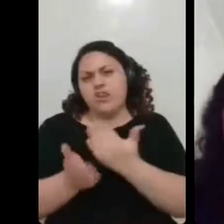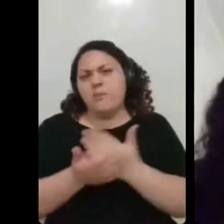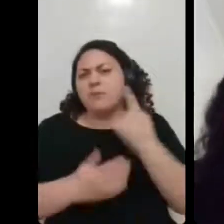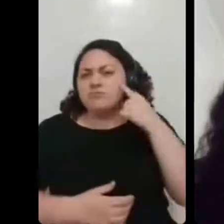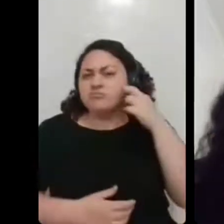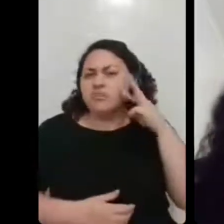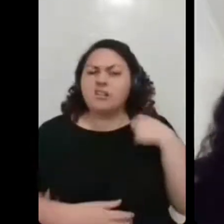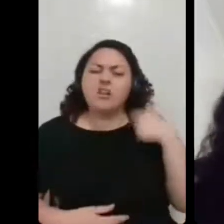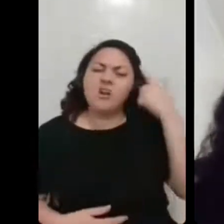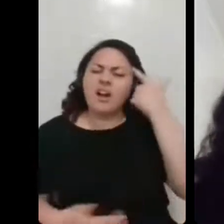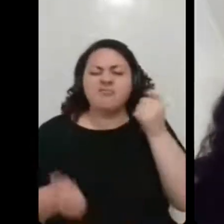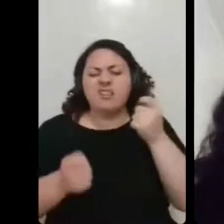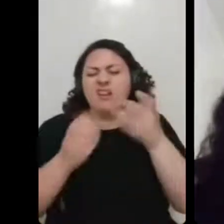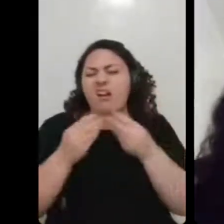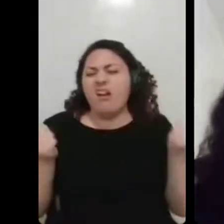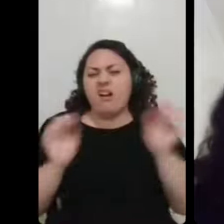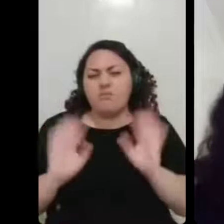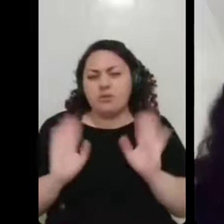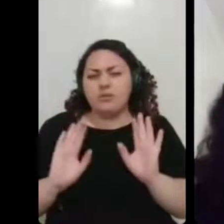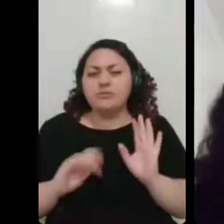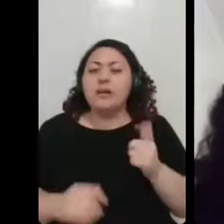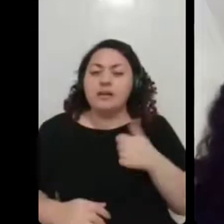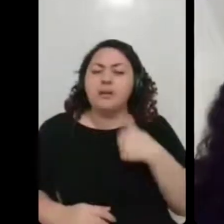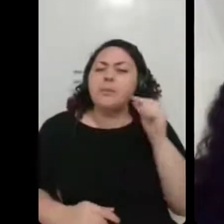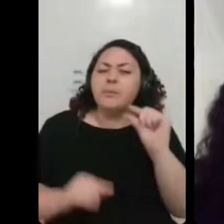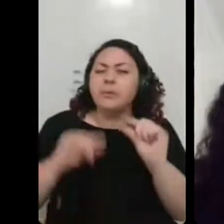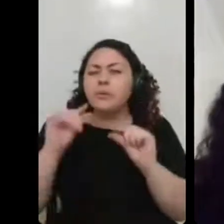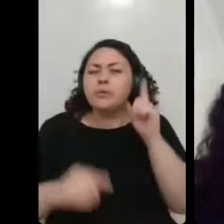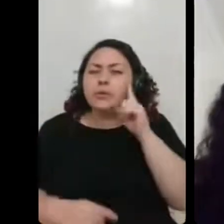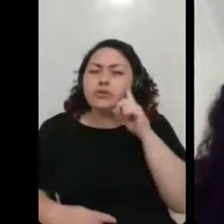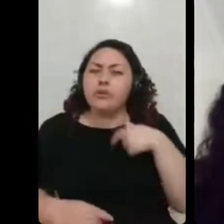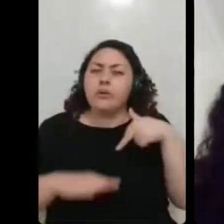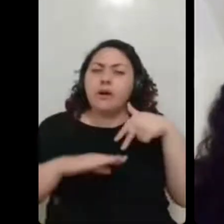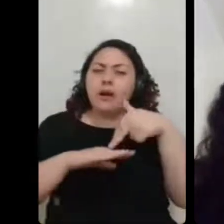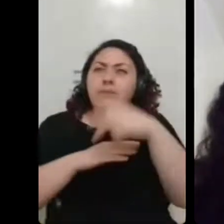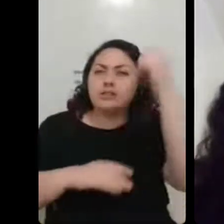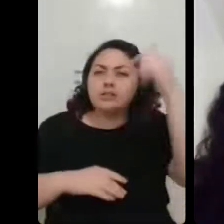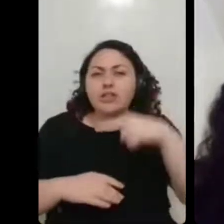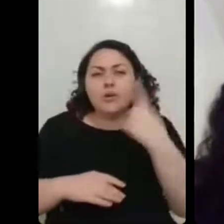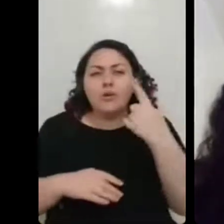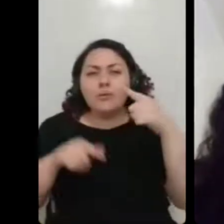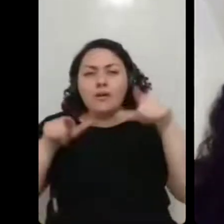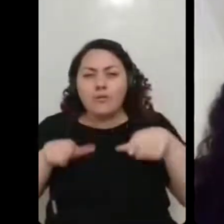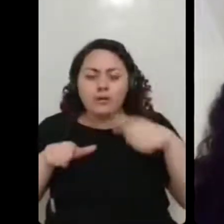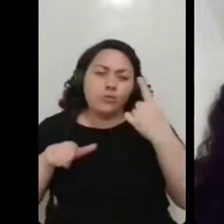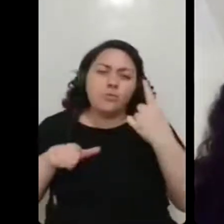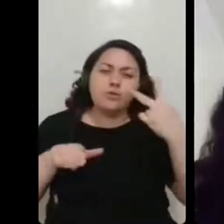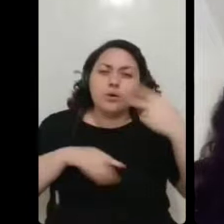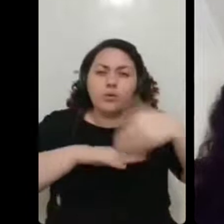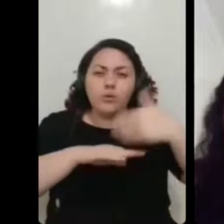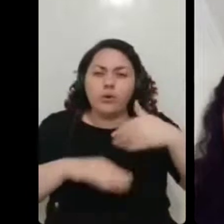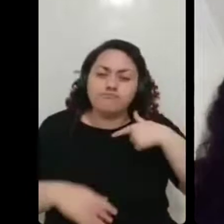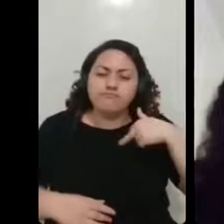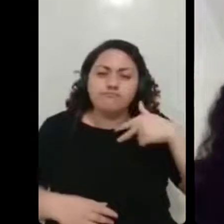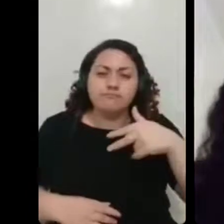me desafiava, assim, saia um pouquinho por dia pra pegar sol, conseguia caminhar uma, duas quadras, mas a partir do terceiro dia, eu fiquei dez dias